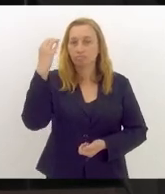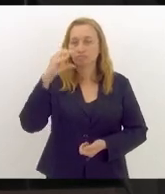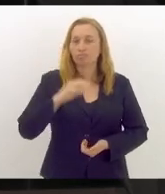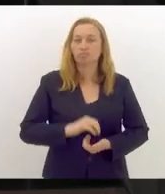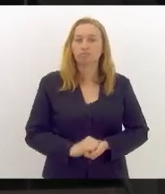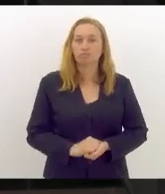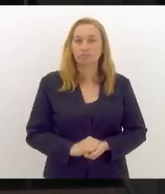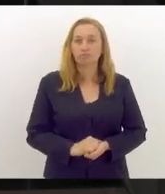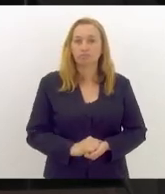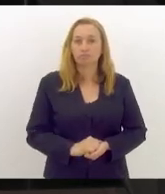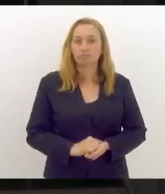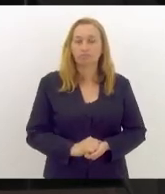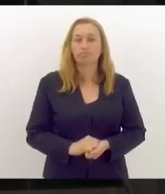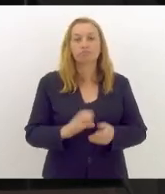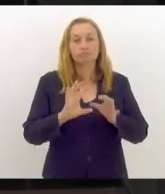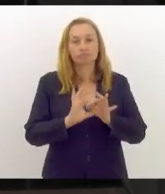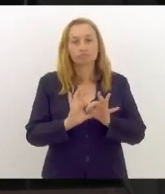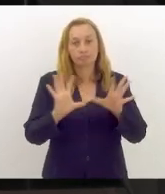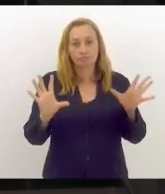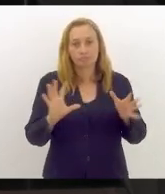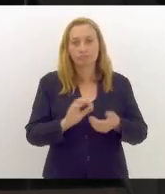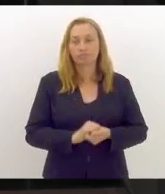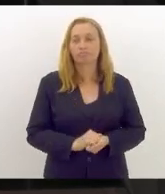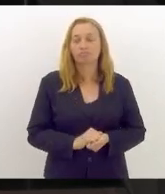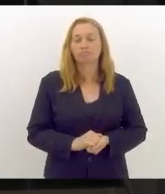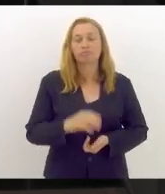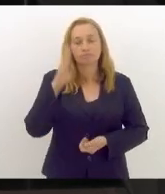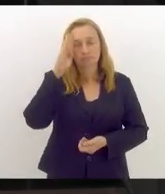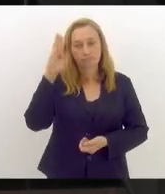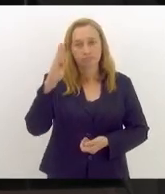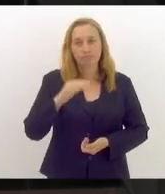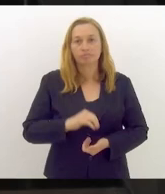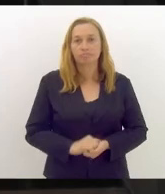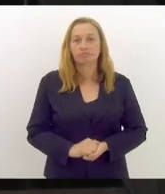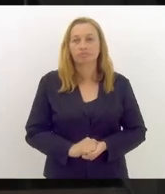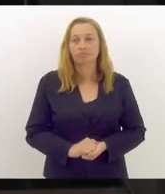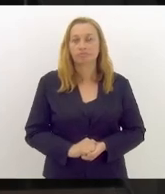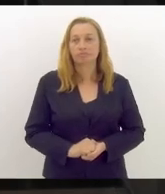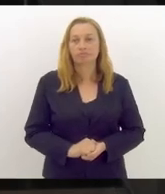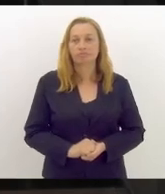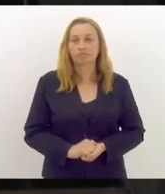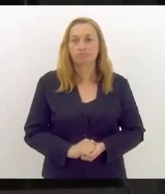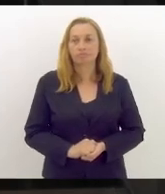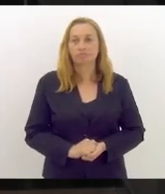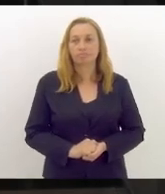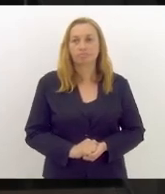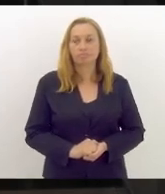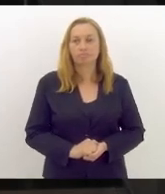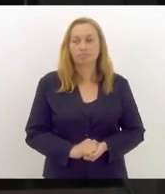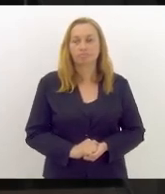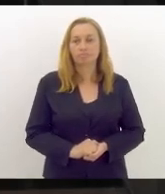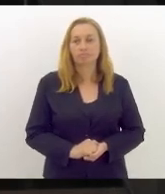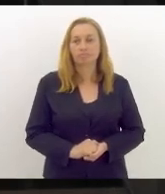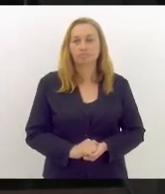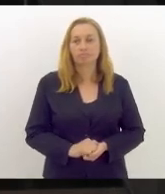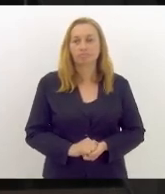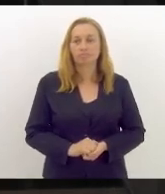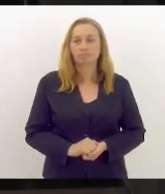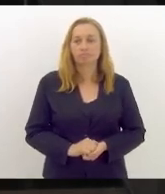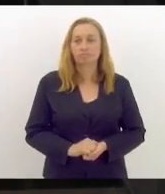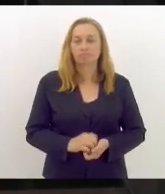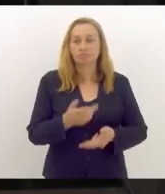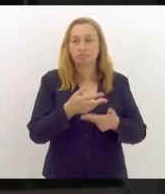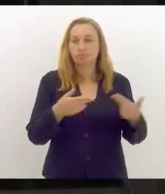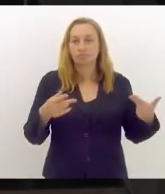negando as liberdades, mas, principalmente, com uma polarização política